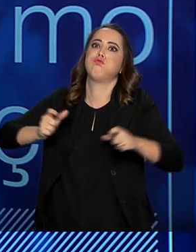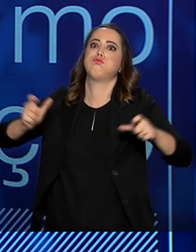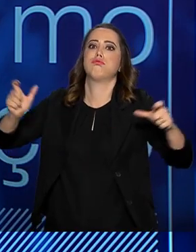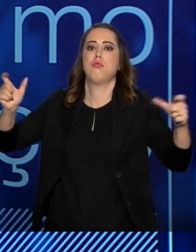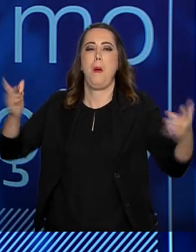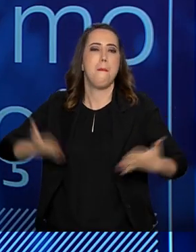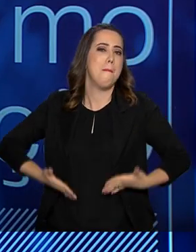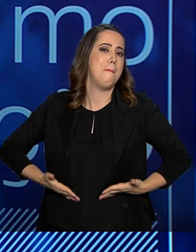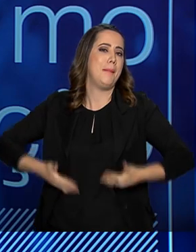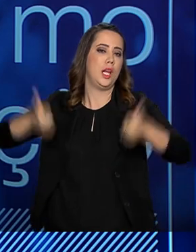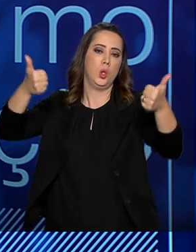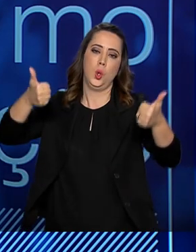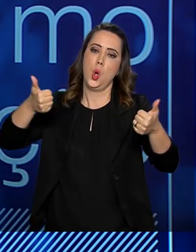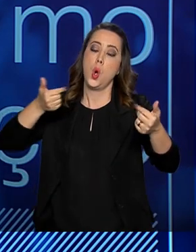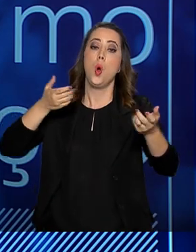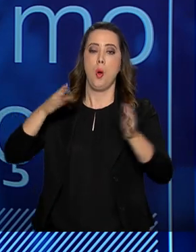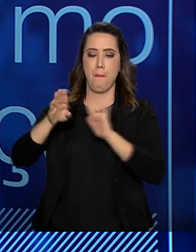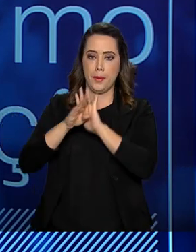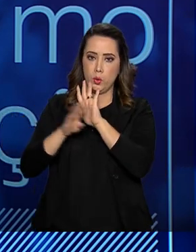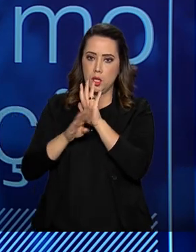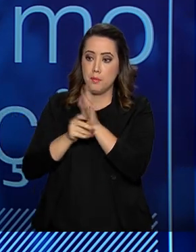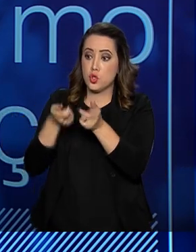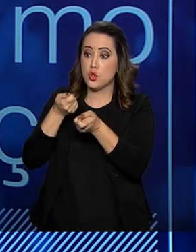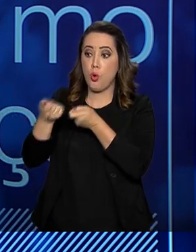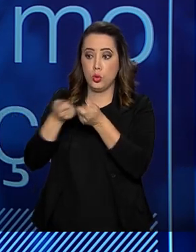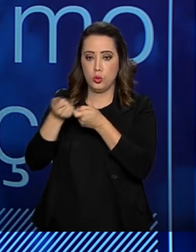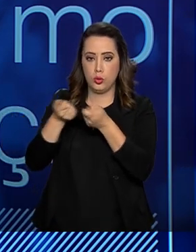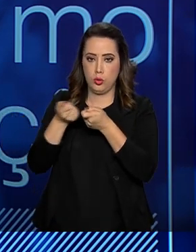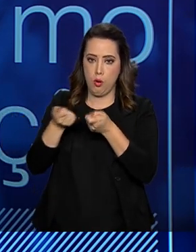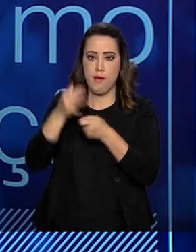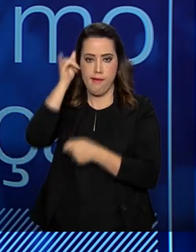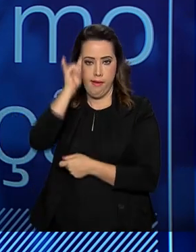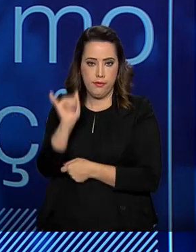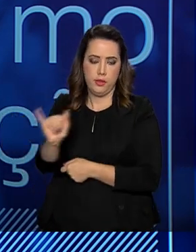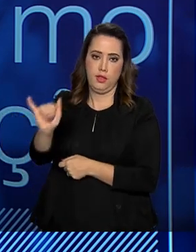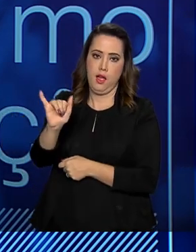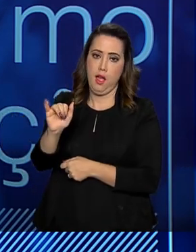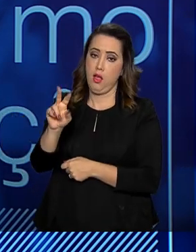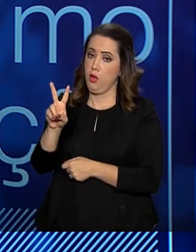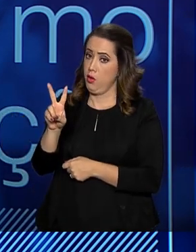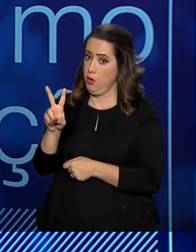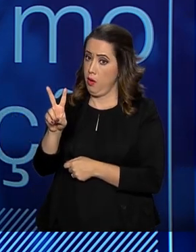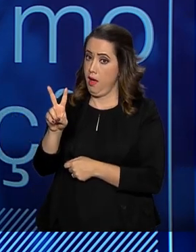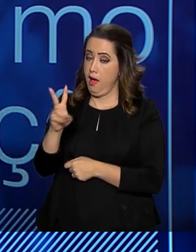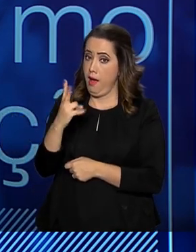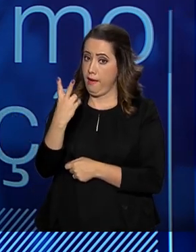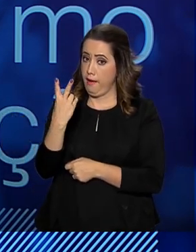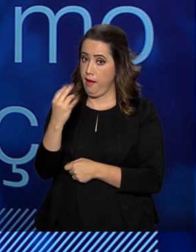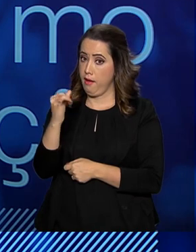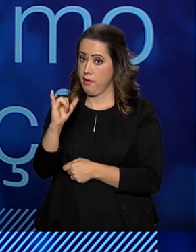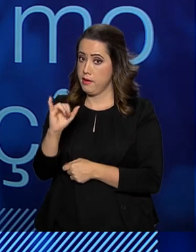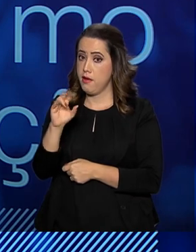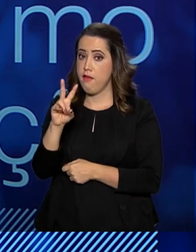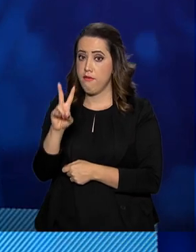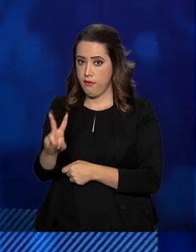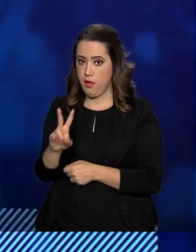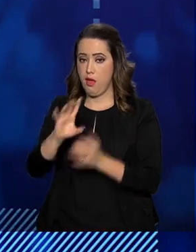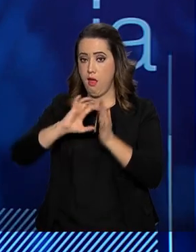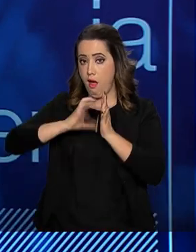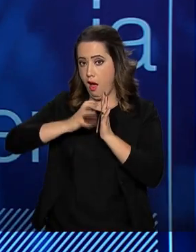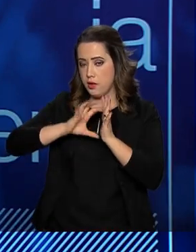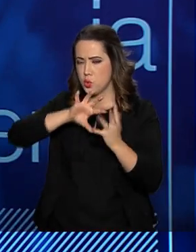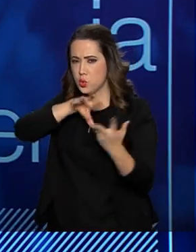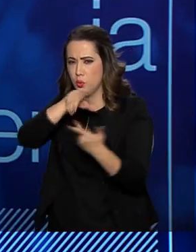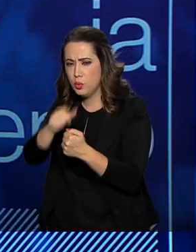prevenção e controle do HIV AIDS do mundo e continuaremos trabalhando para mantê-lo como referência